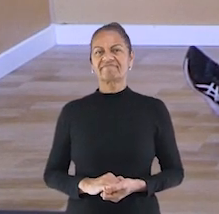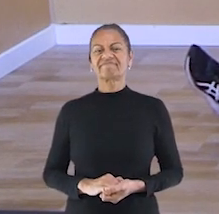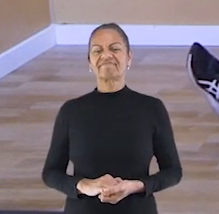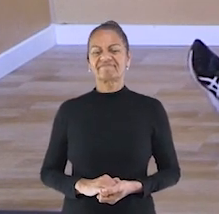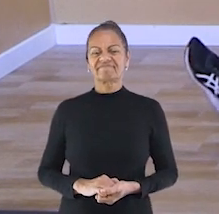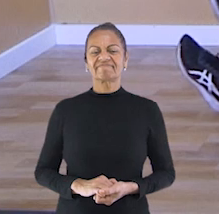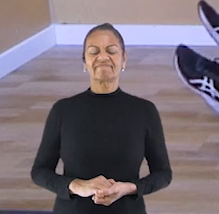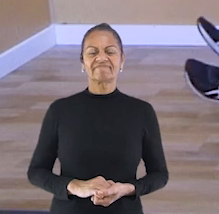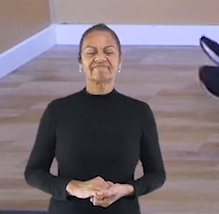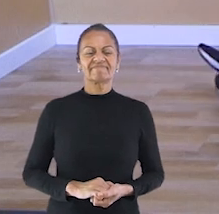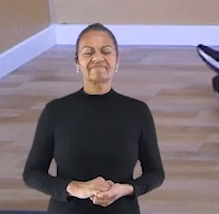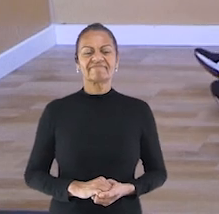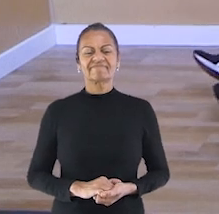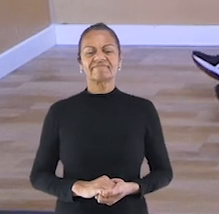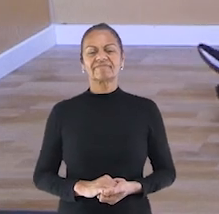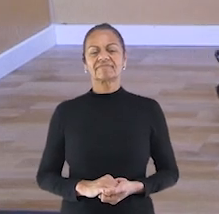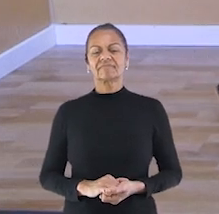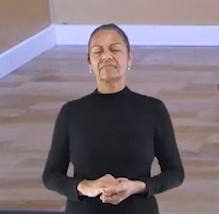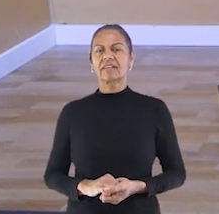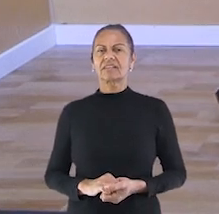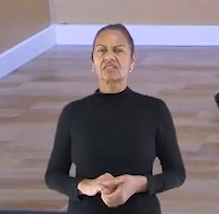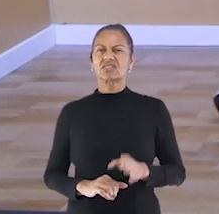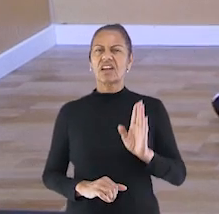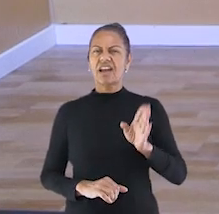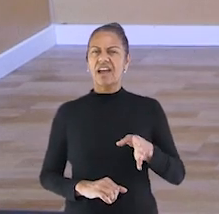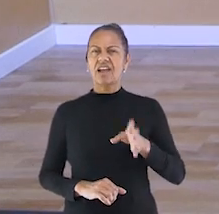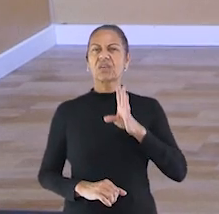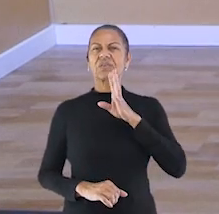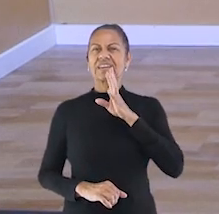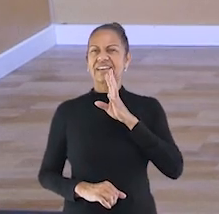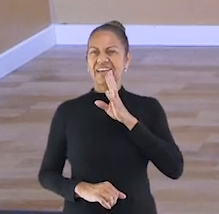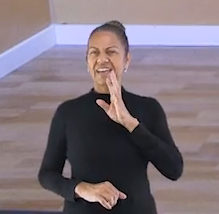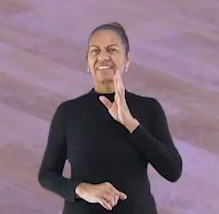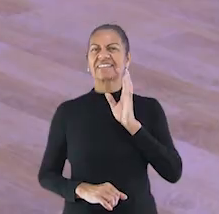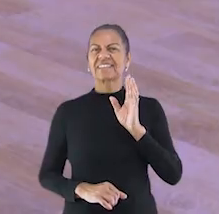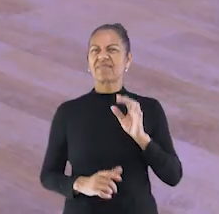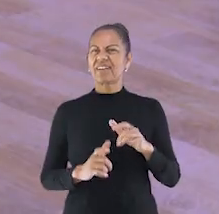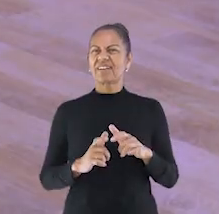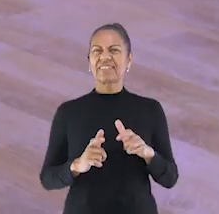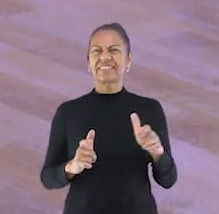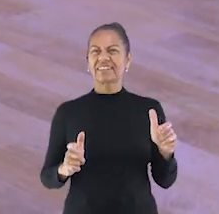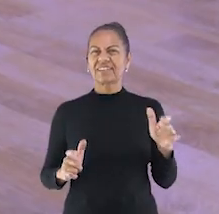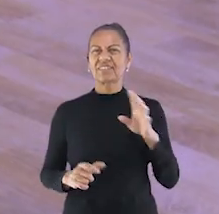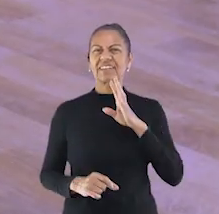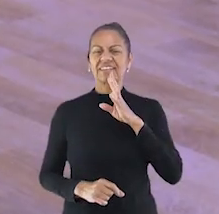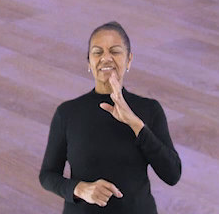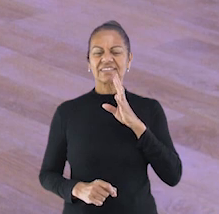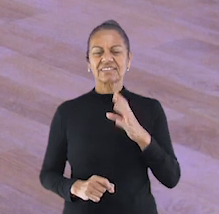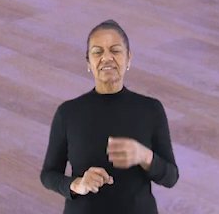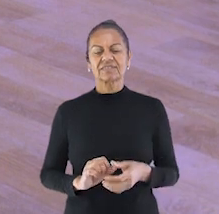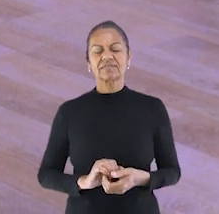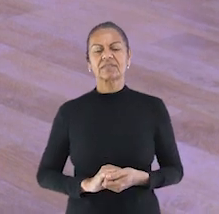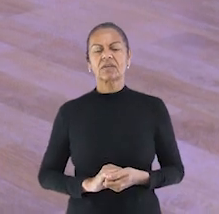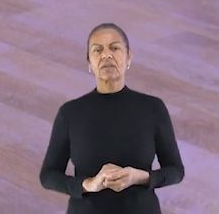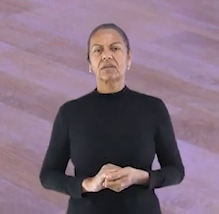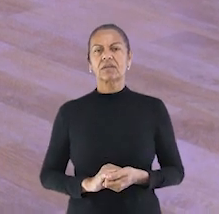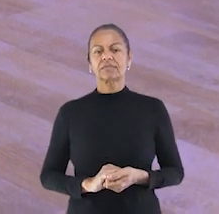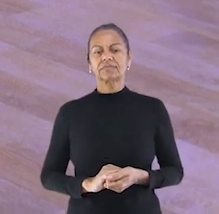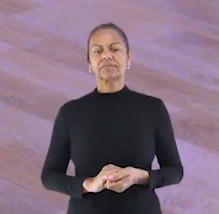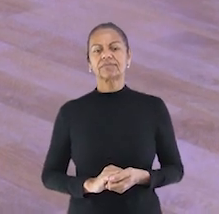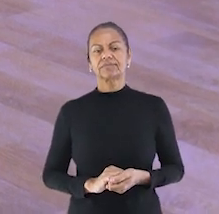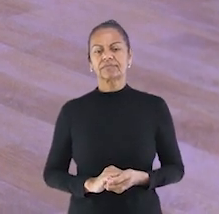Beleza. Esse aqui, todo mundo conhece, ó. Ajoelhou. Alongou os braços.